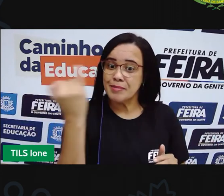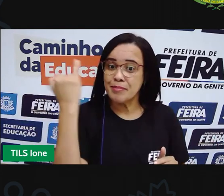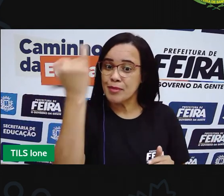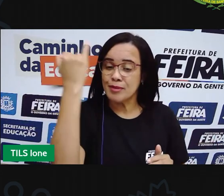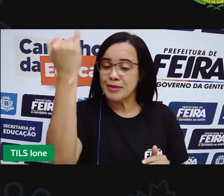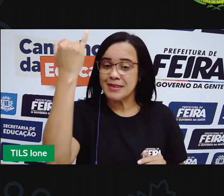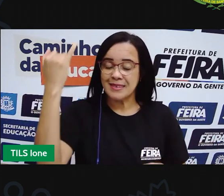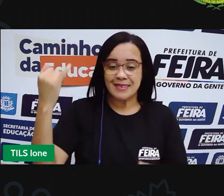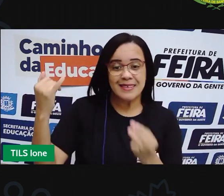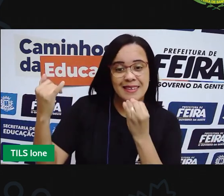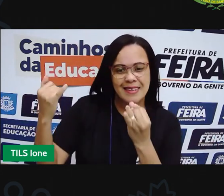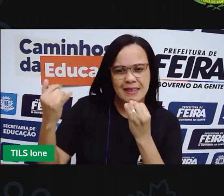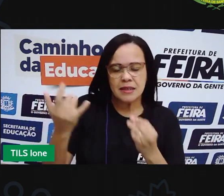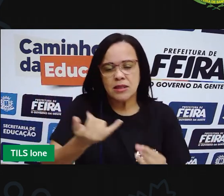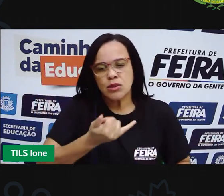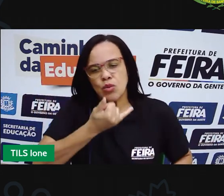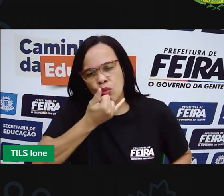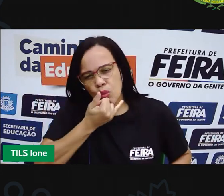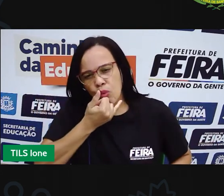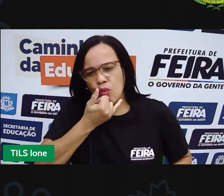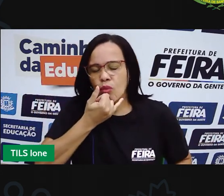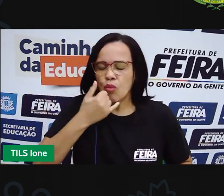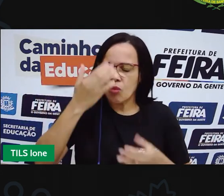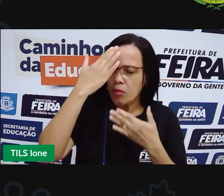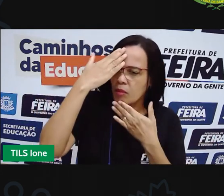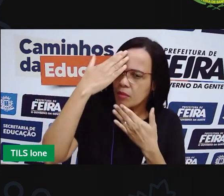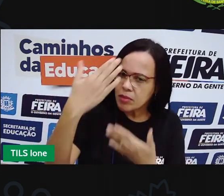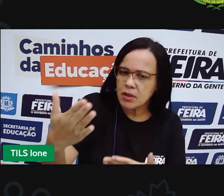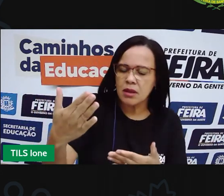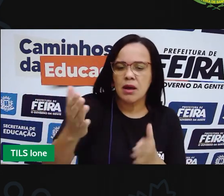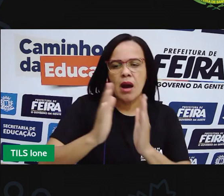desculpa, dizer obrigado, por favor,